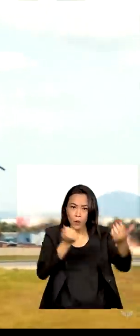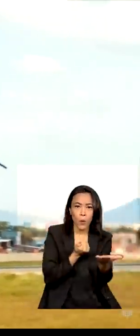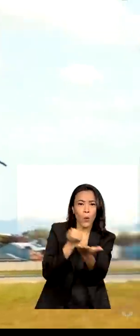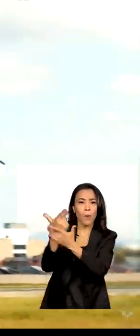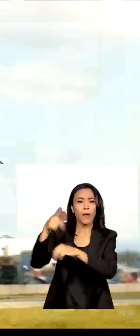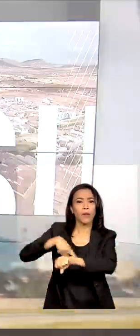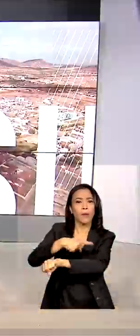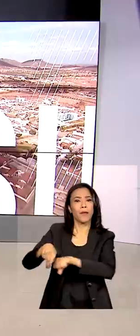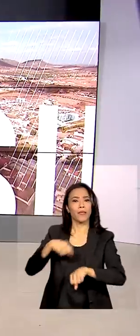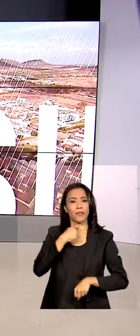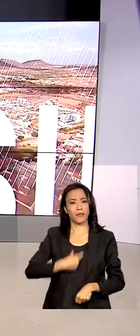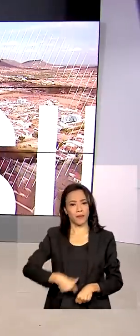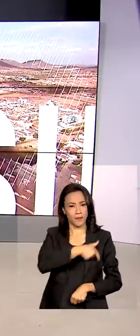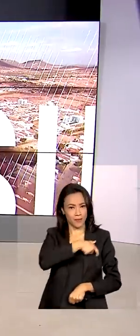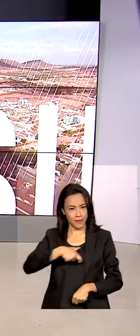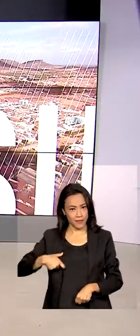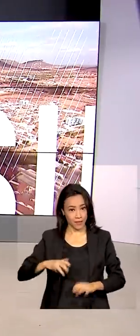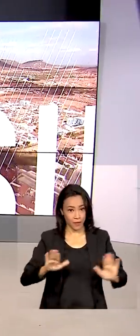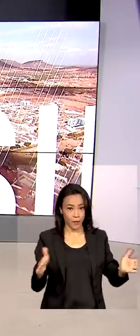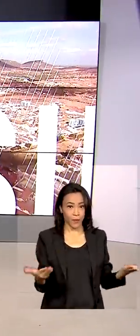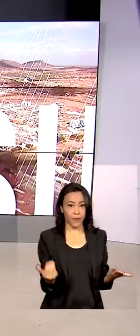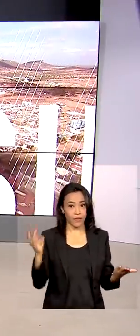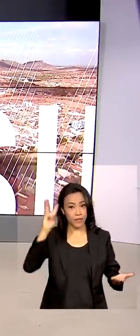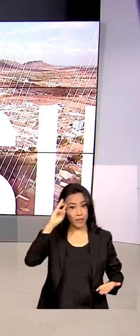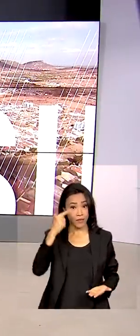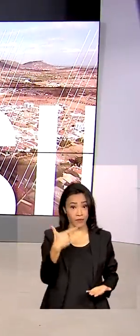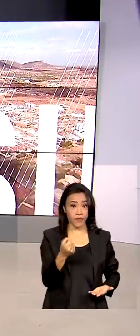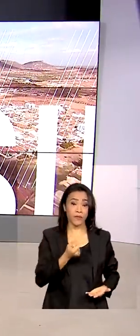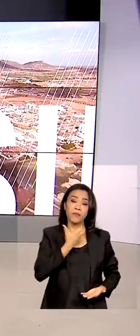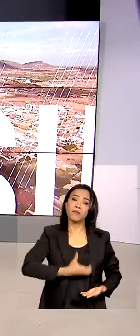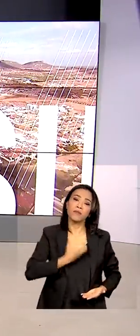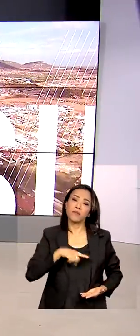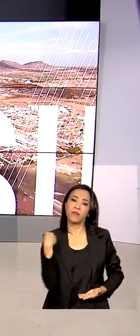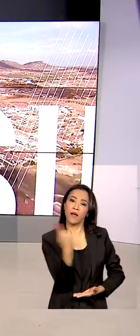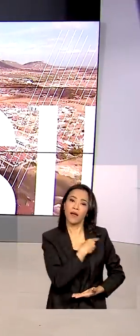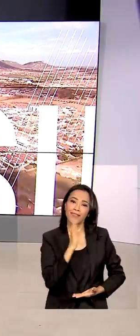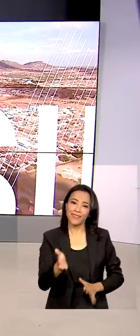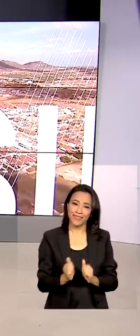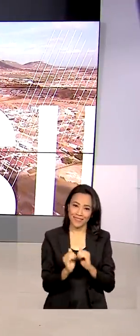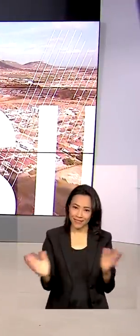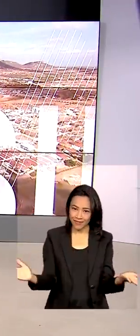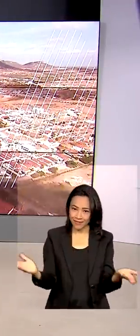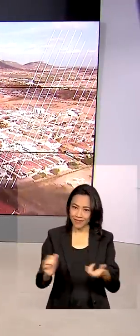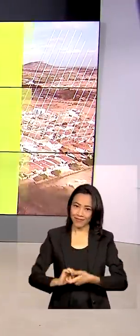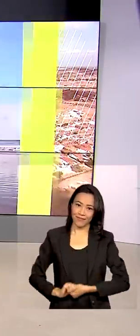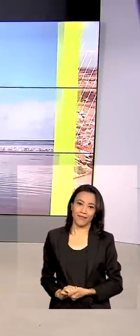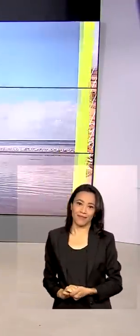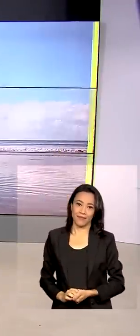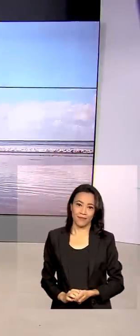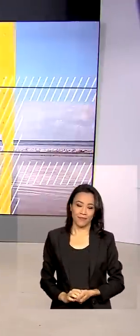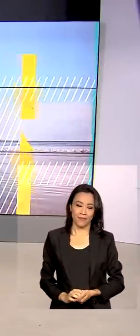na Suécia. Terça-feira, 20 de dezembro, Brasil em Dia já está no ar.